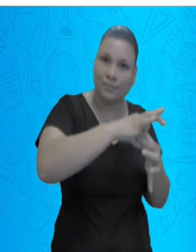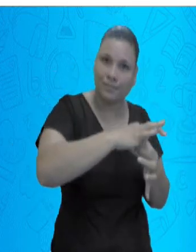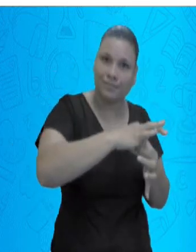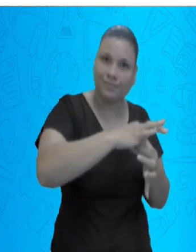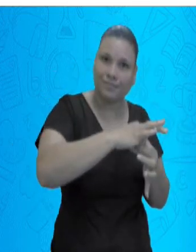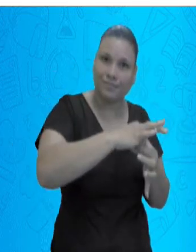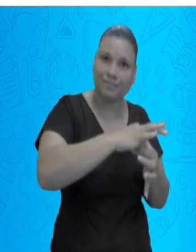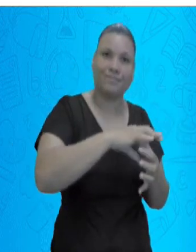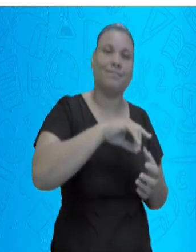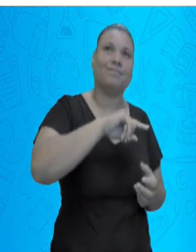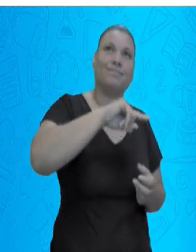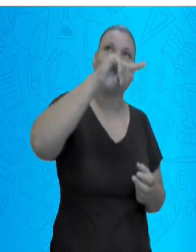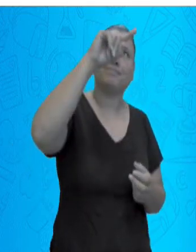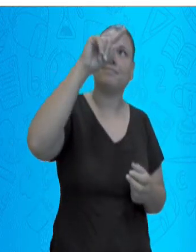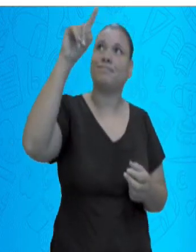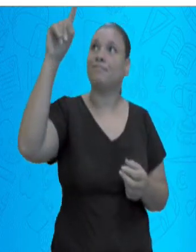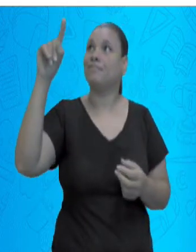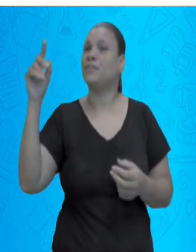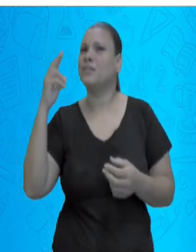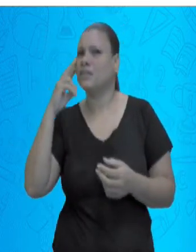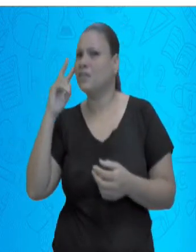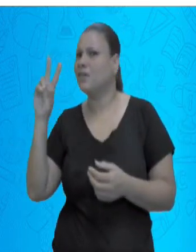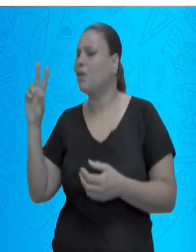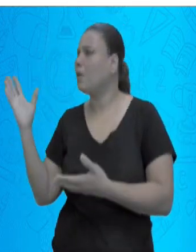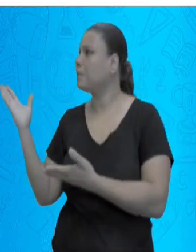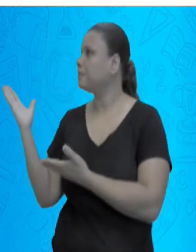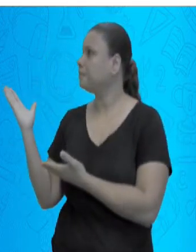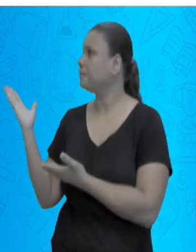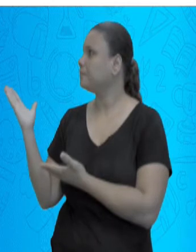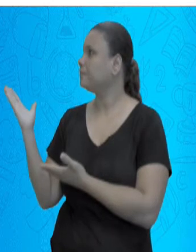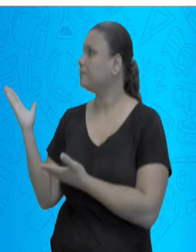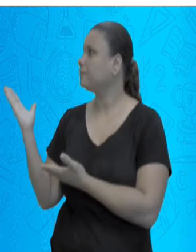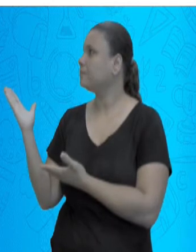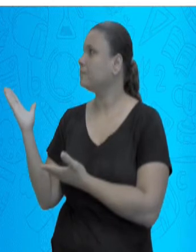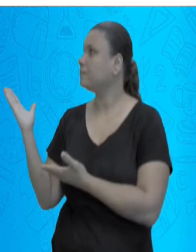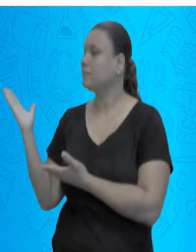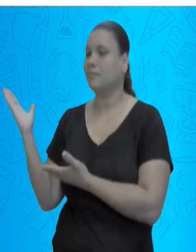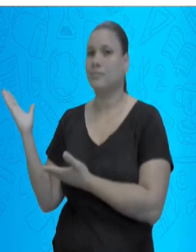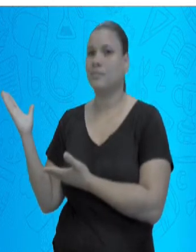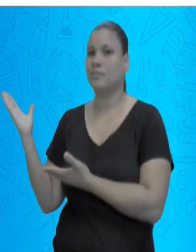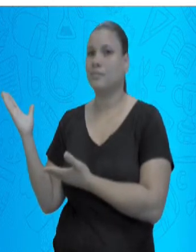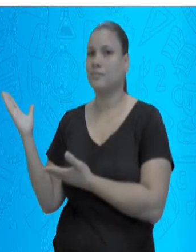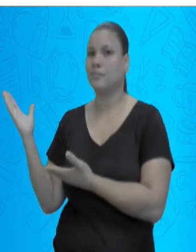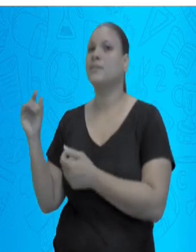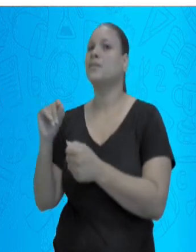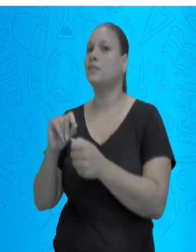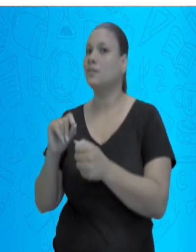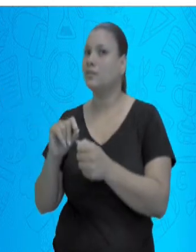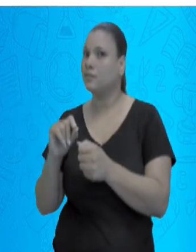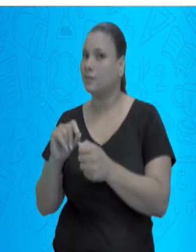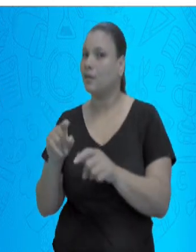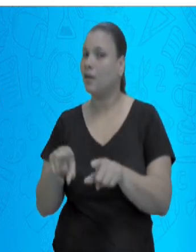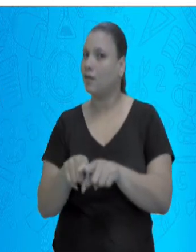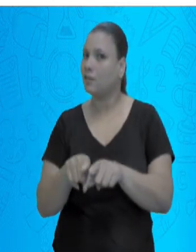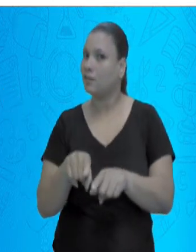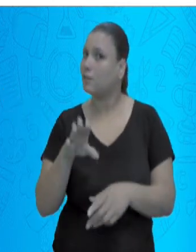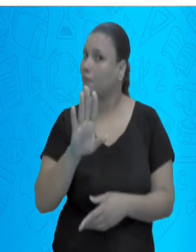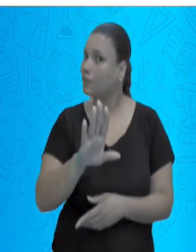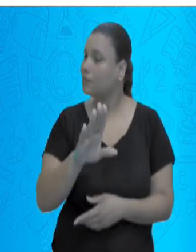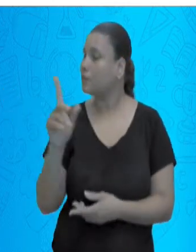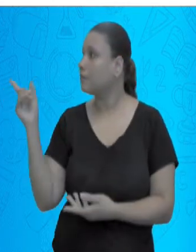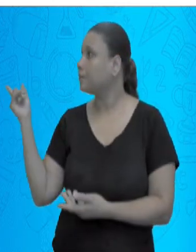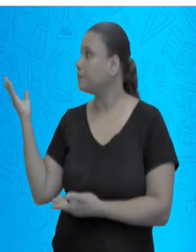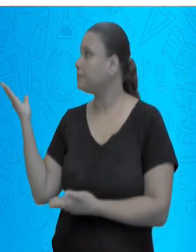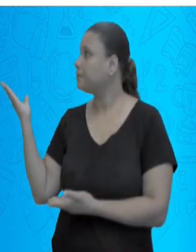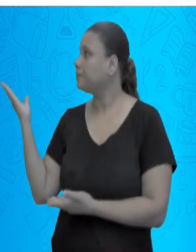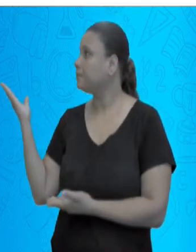Vamos aqui. E estão acompanhando aí? Vamos lá. Vamos fazer